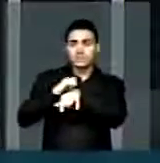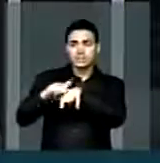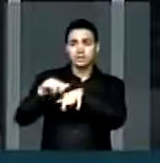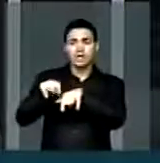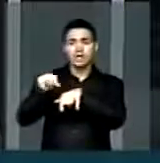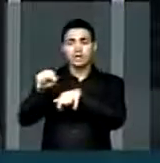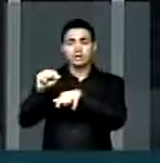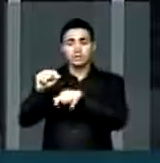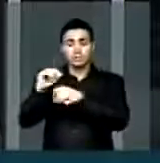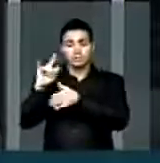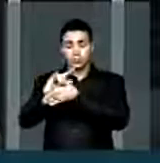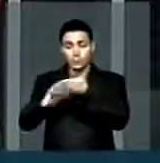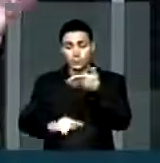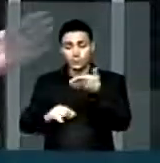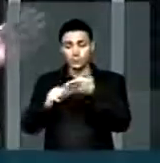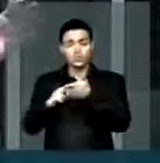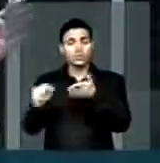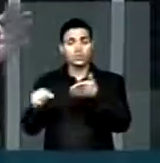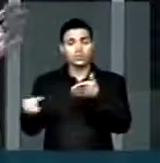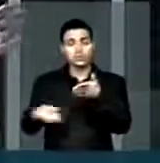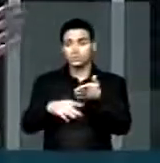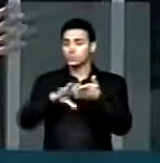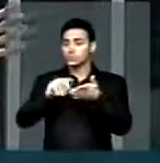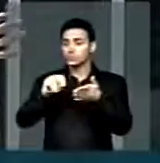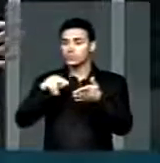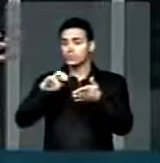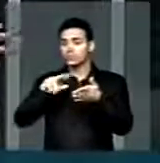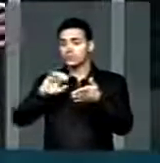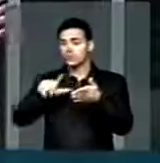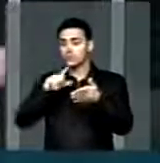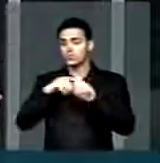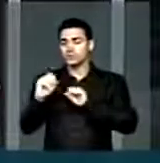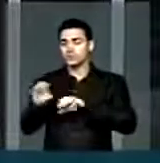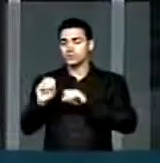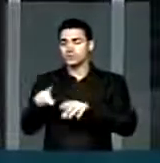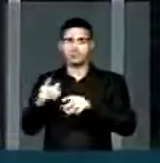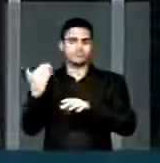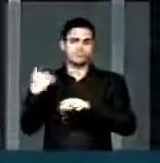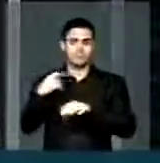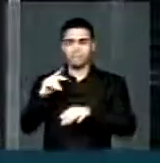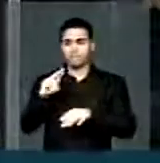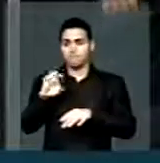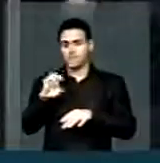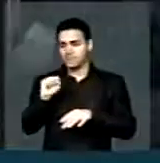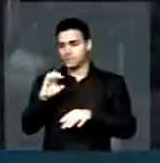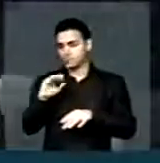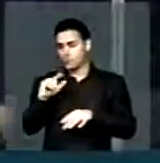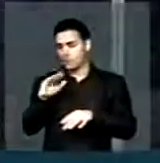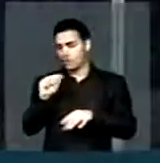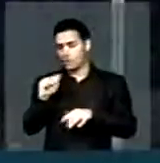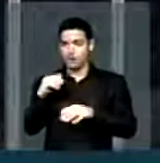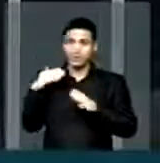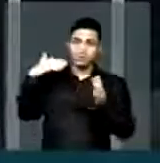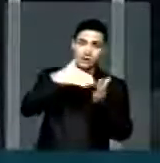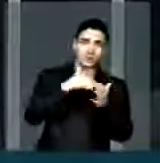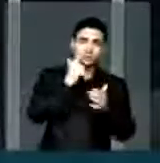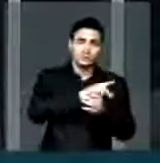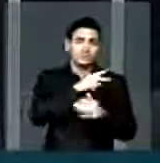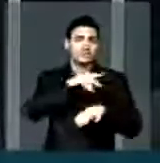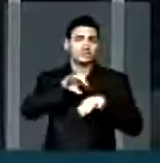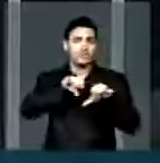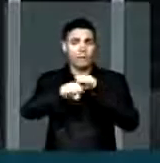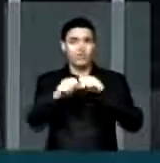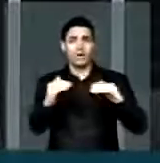documento que trata de todos os níveis da educação, desde a pré-escola até a graduação e a pós